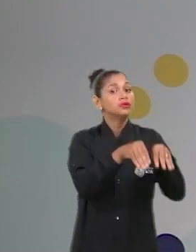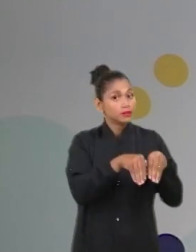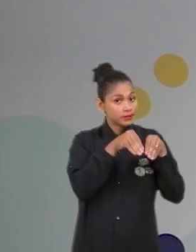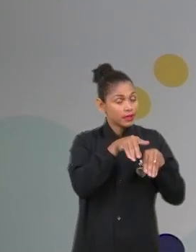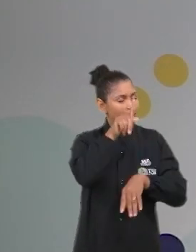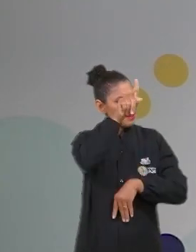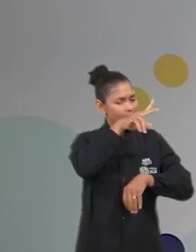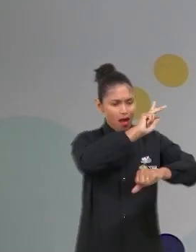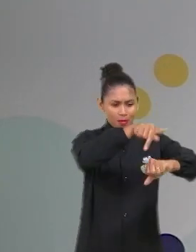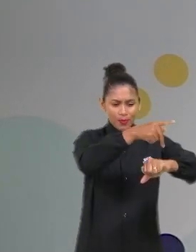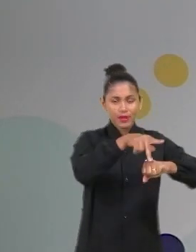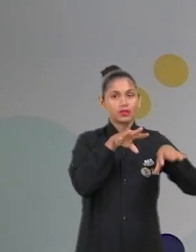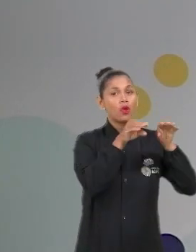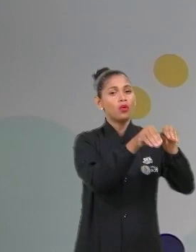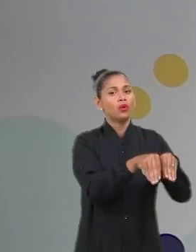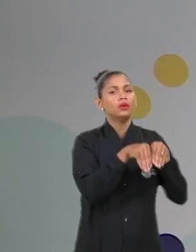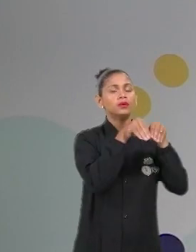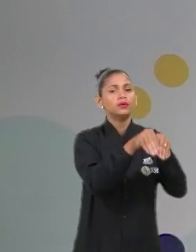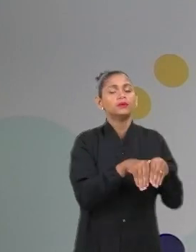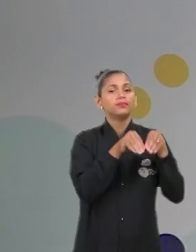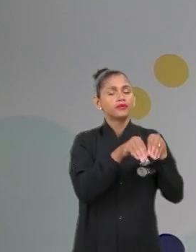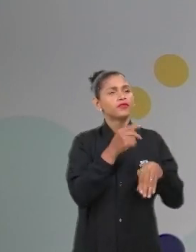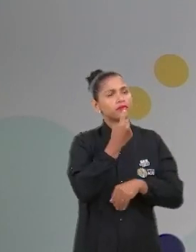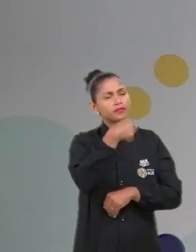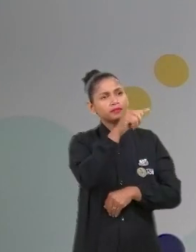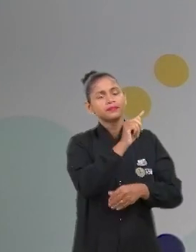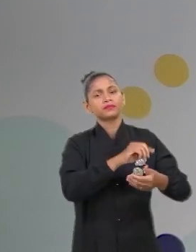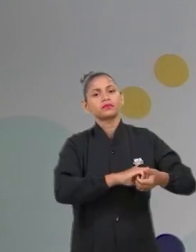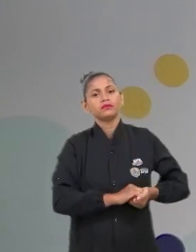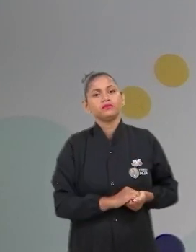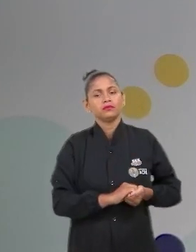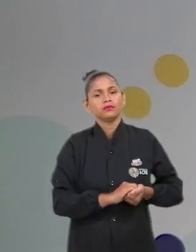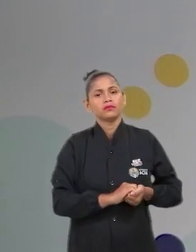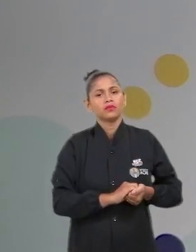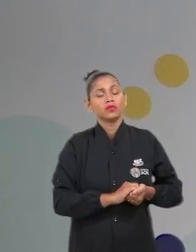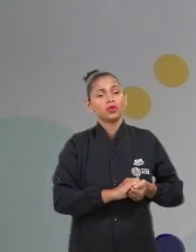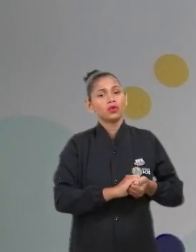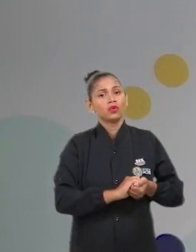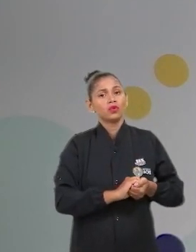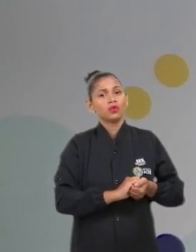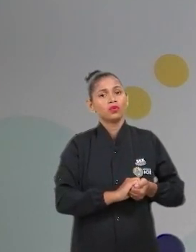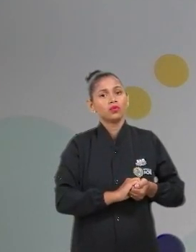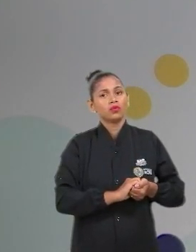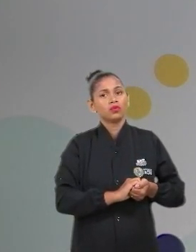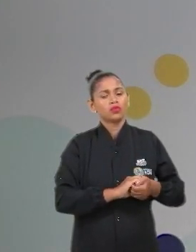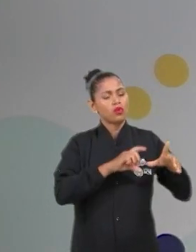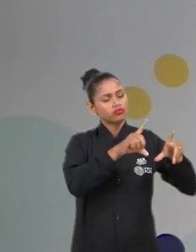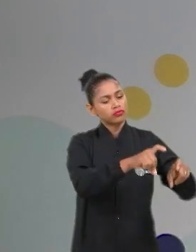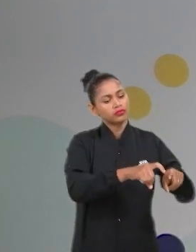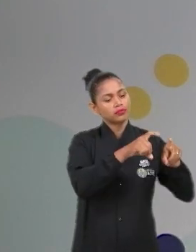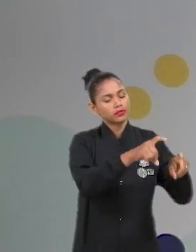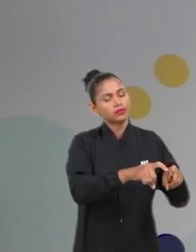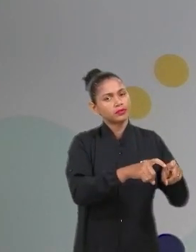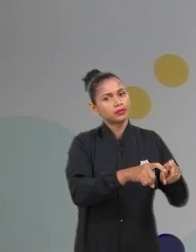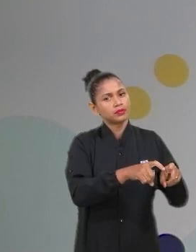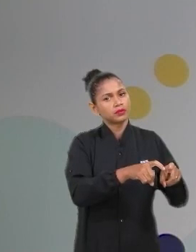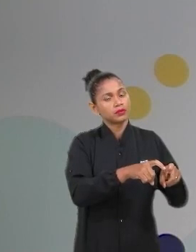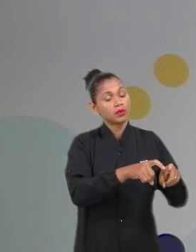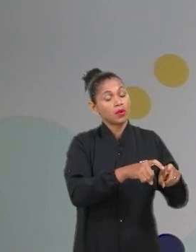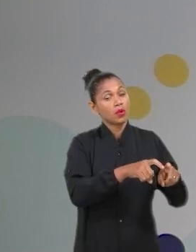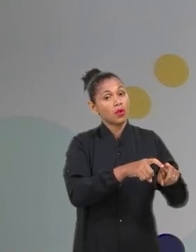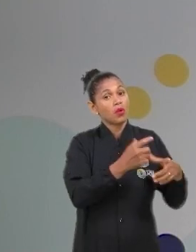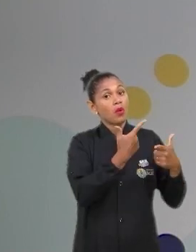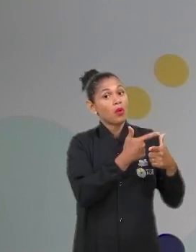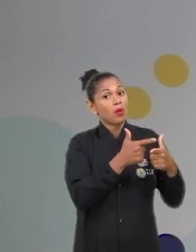fui para longe, Austrália. Os agricultores na Austrália estavam tendo problema com gafanhotos.